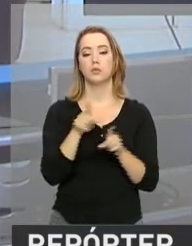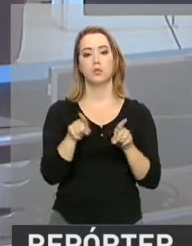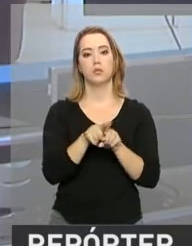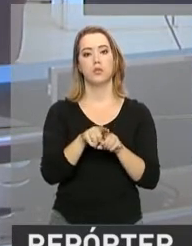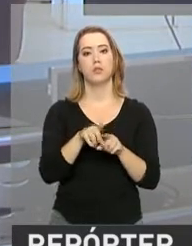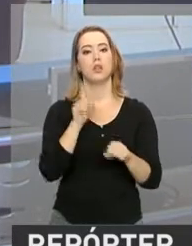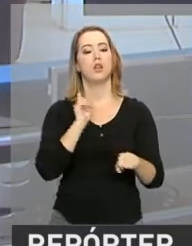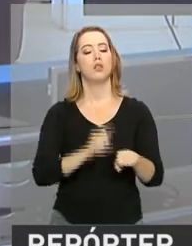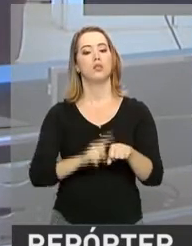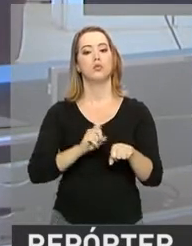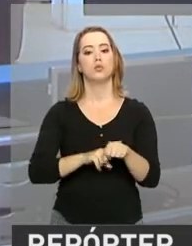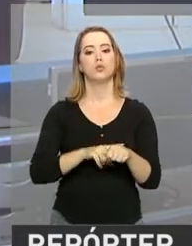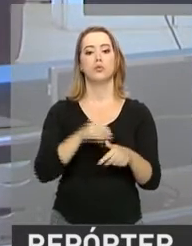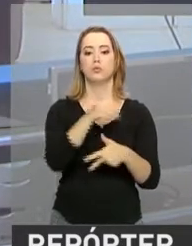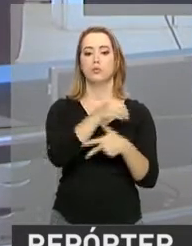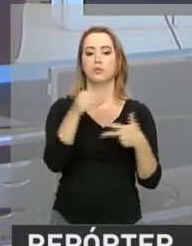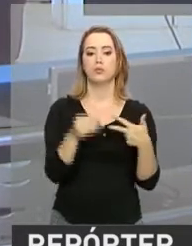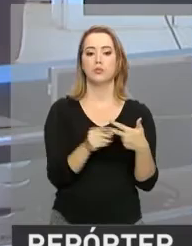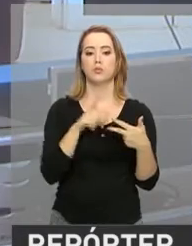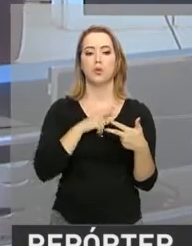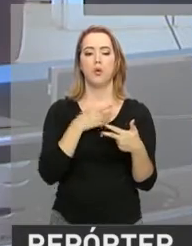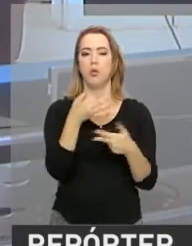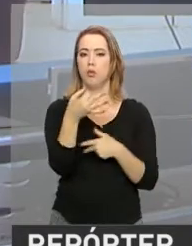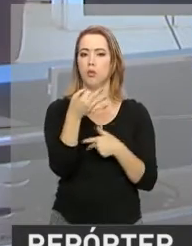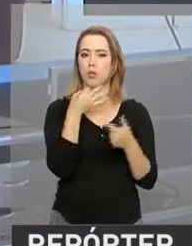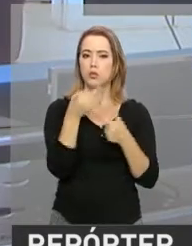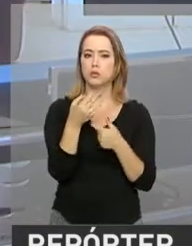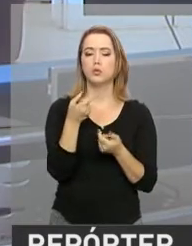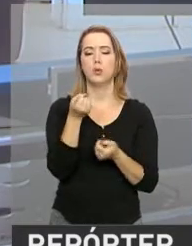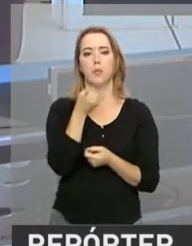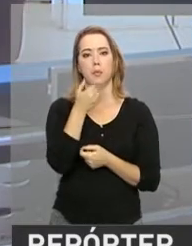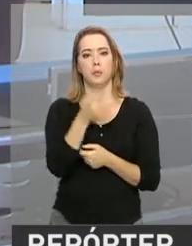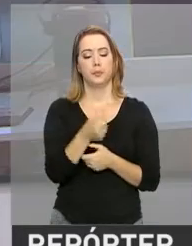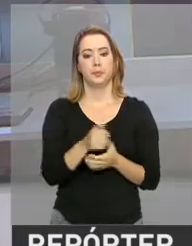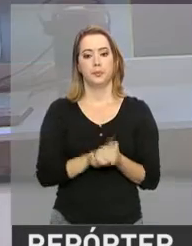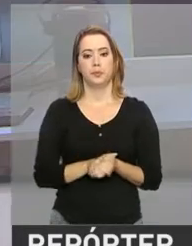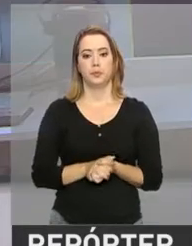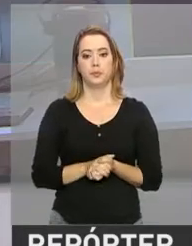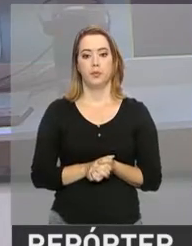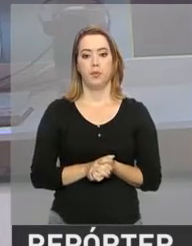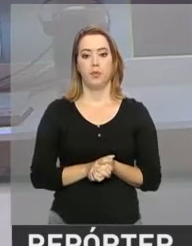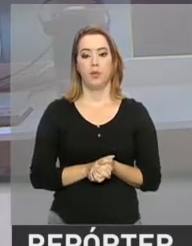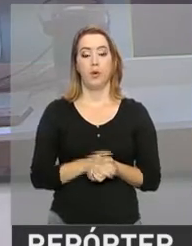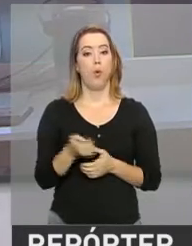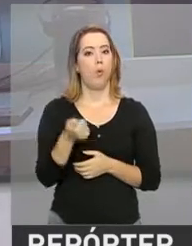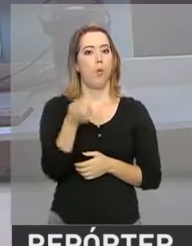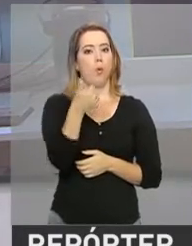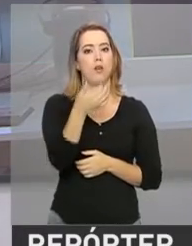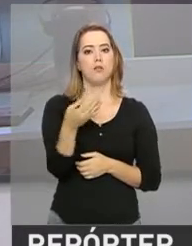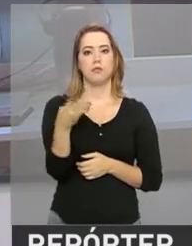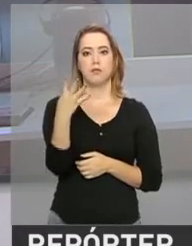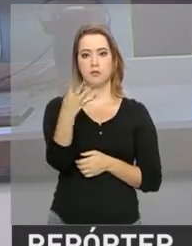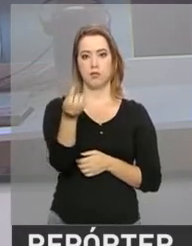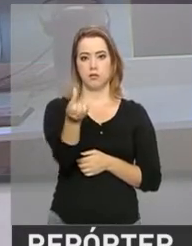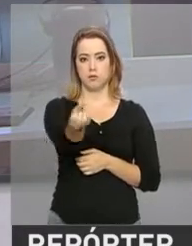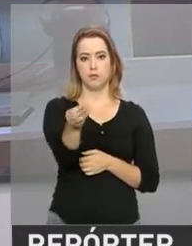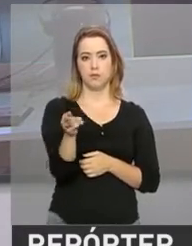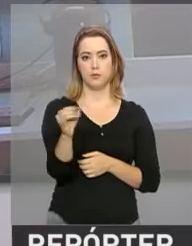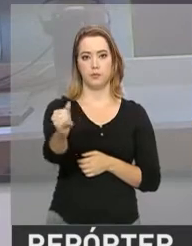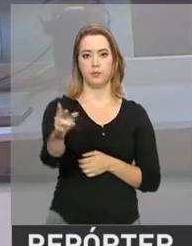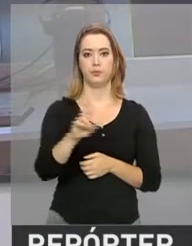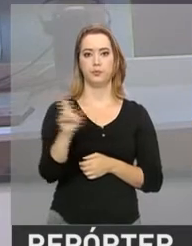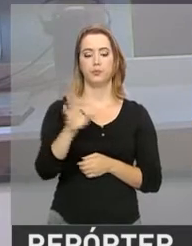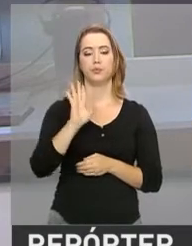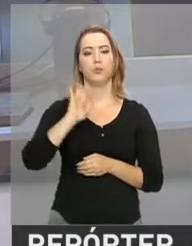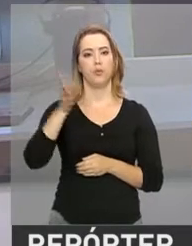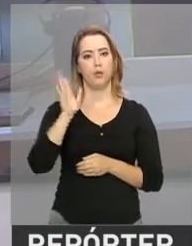dicas sobre o conteúdo das provas do Enem com videoaulas e simulados. Quase 46 bilhões de reais já foram